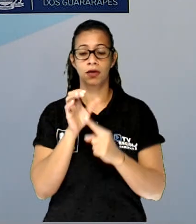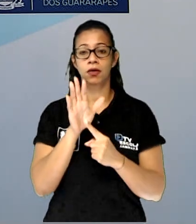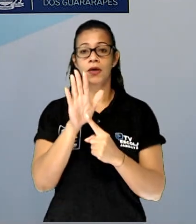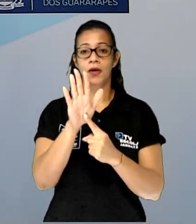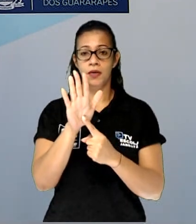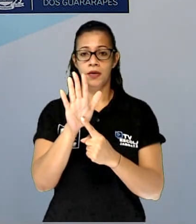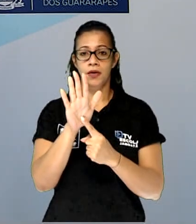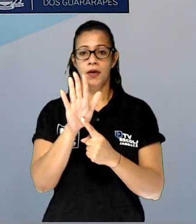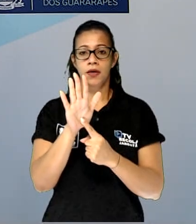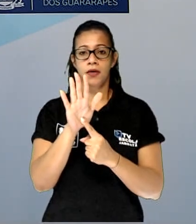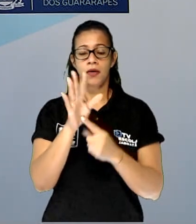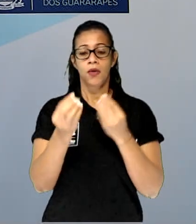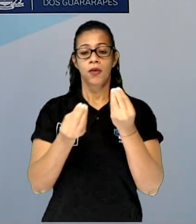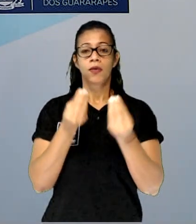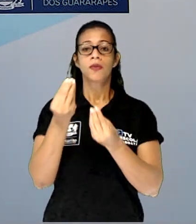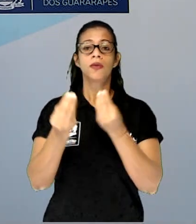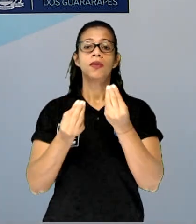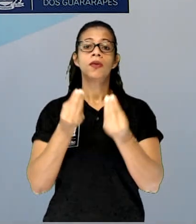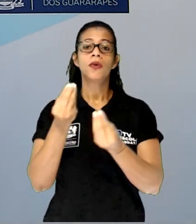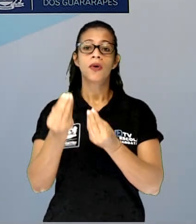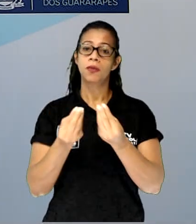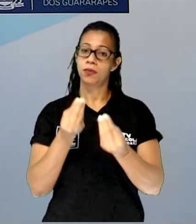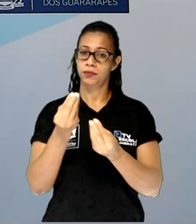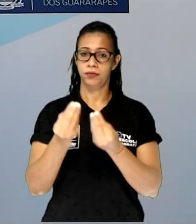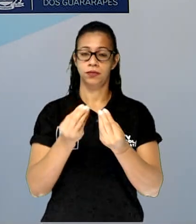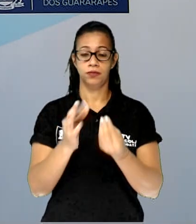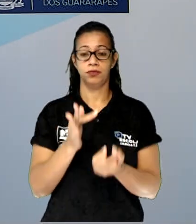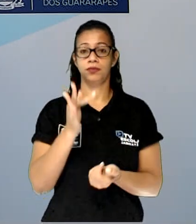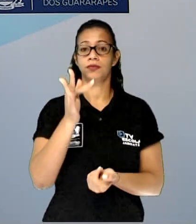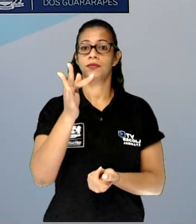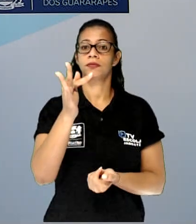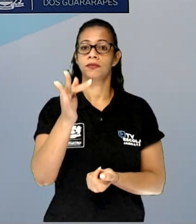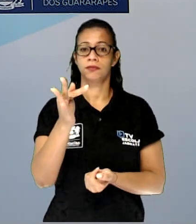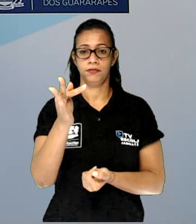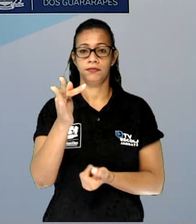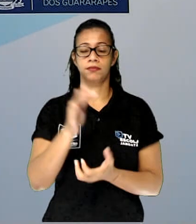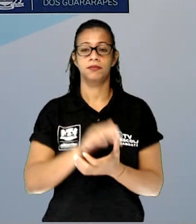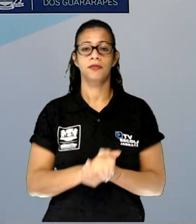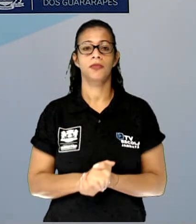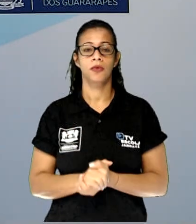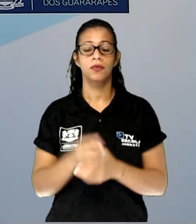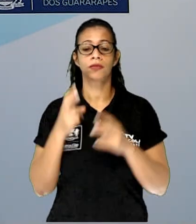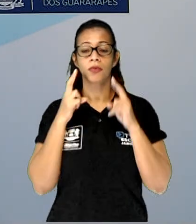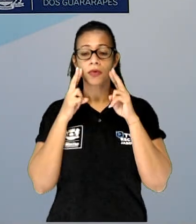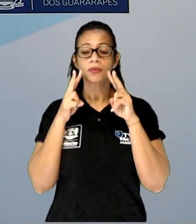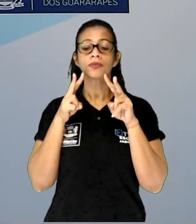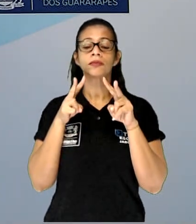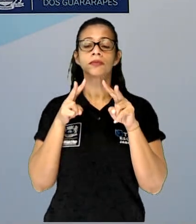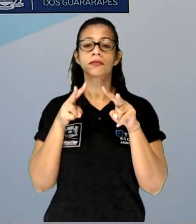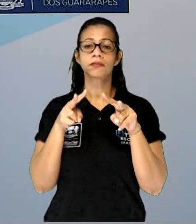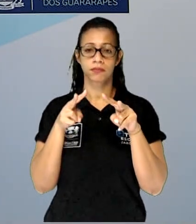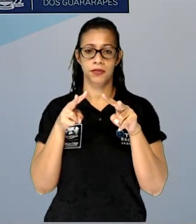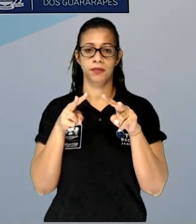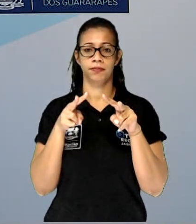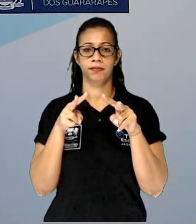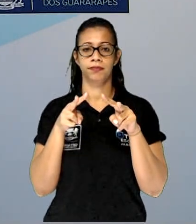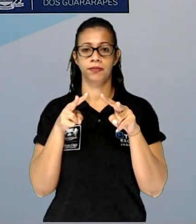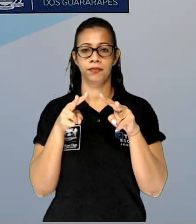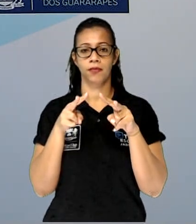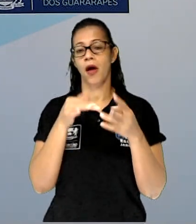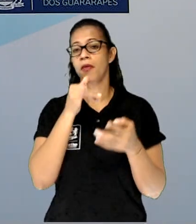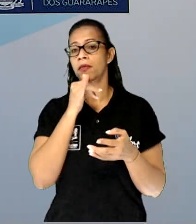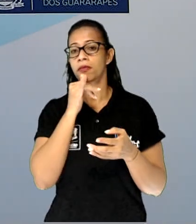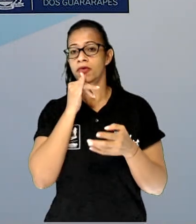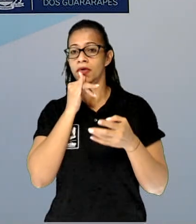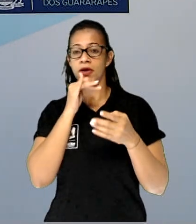como se fosse vista de cima. Você está olhando de cima aqui. A gente está vendo aí na tela, estamos de frente, mas é como se a gente estivesse tirando o telhado